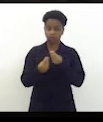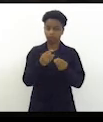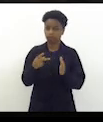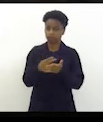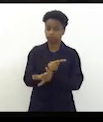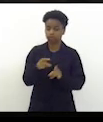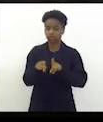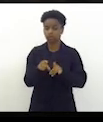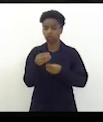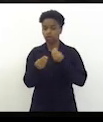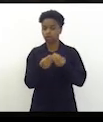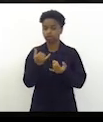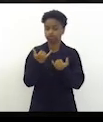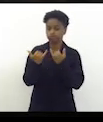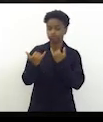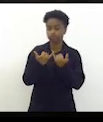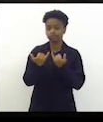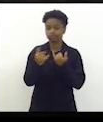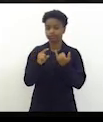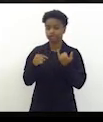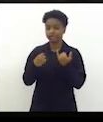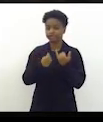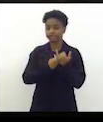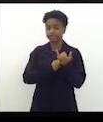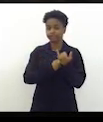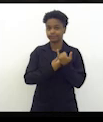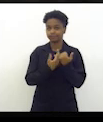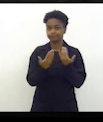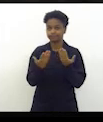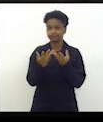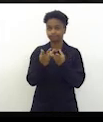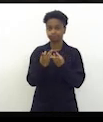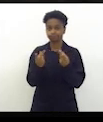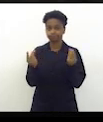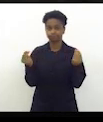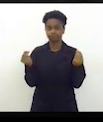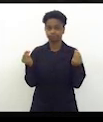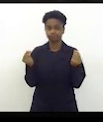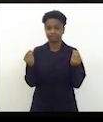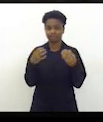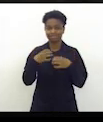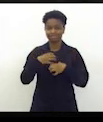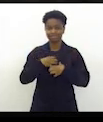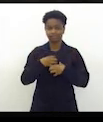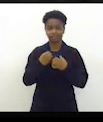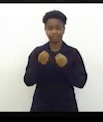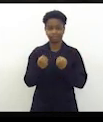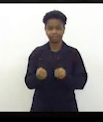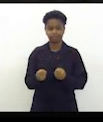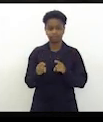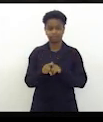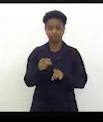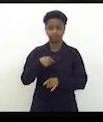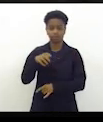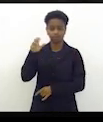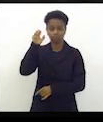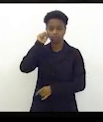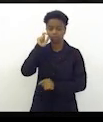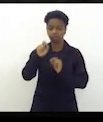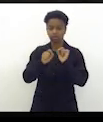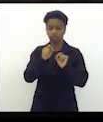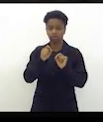a gente simplesmente acaba ali o clima fica pesado e eu escuto algo chamado é